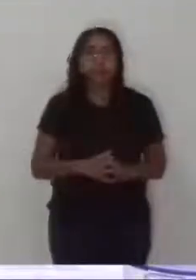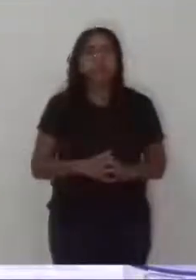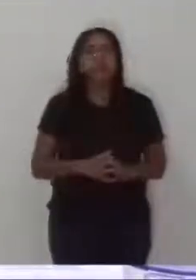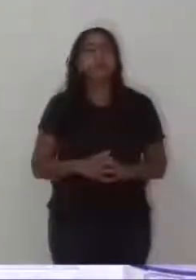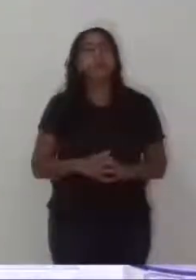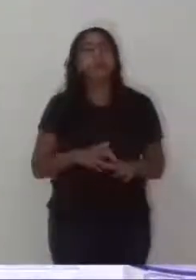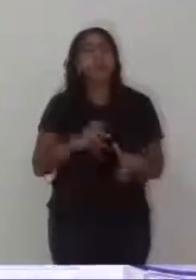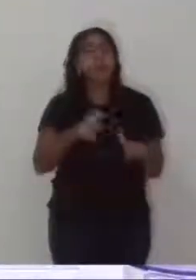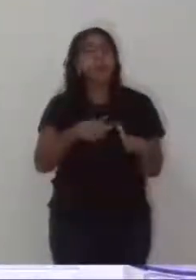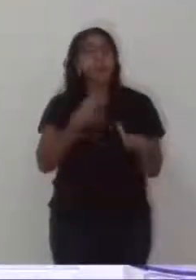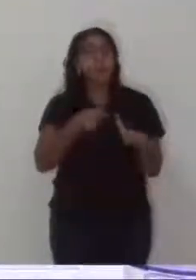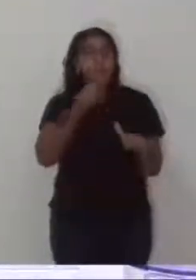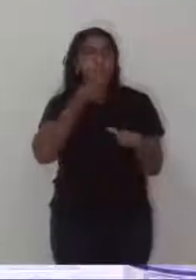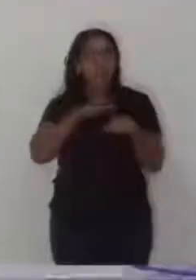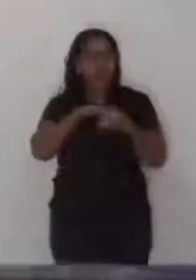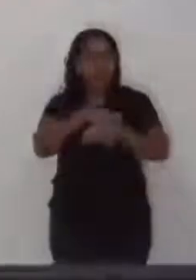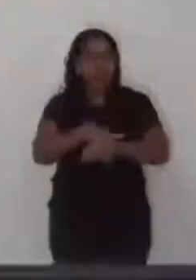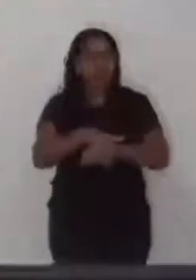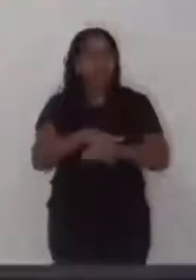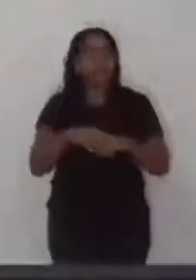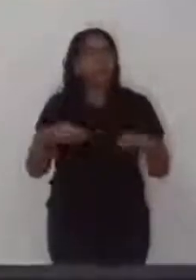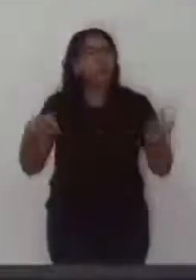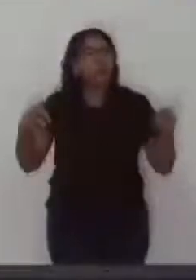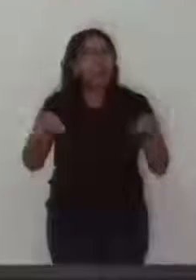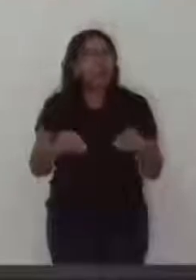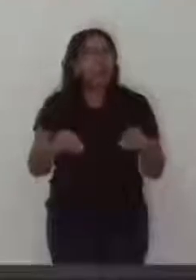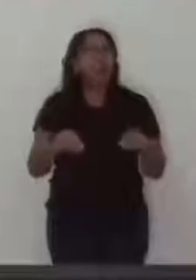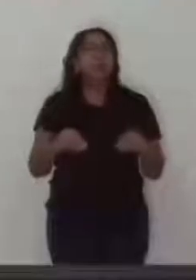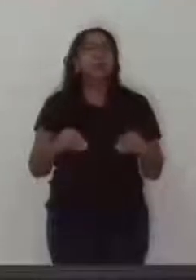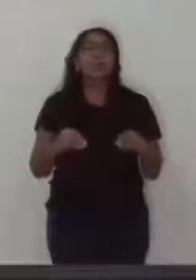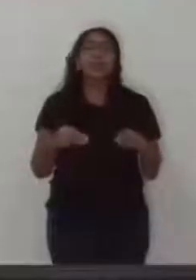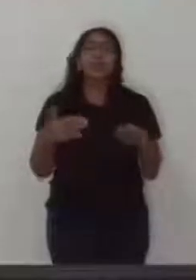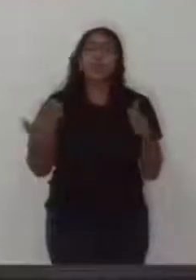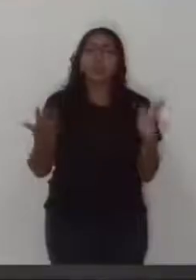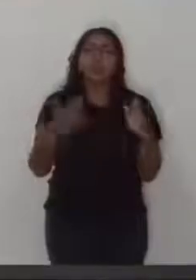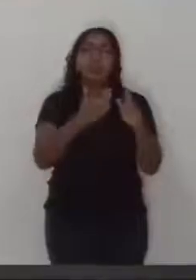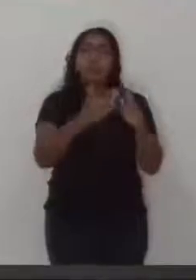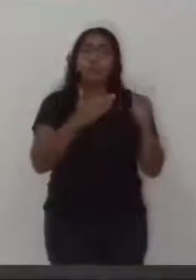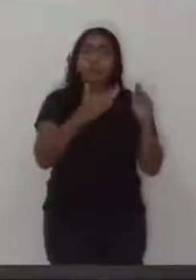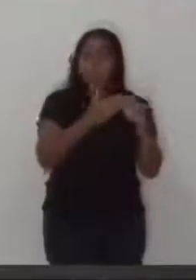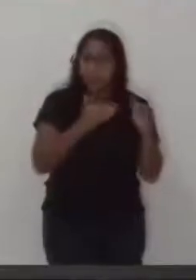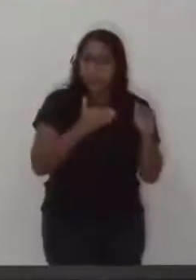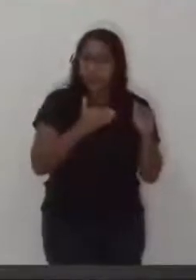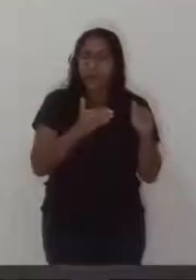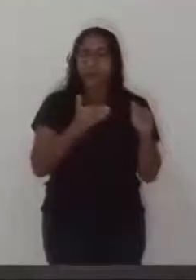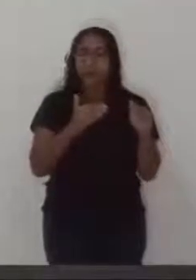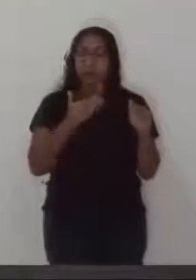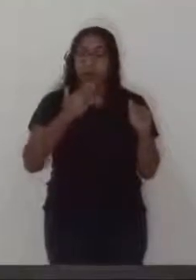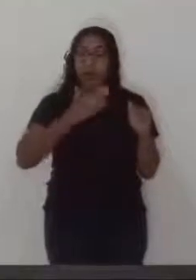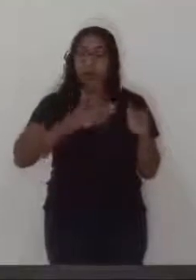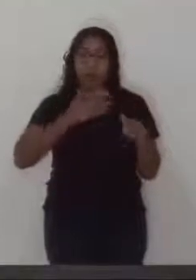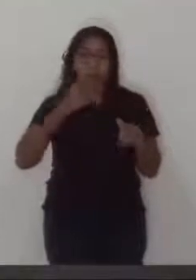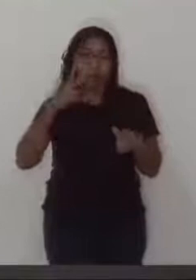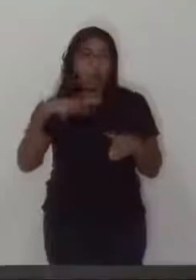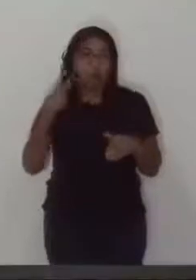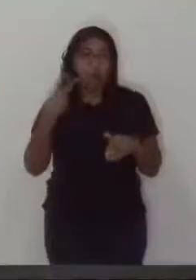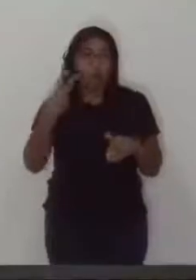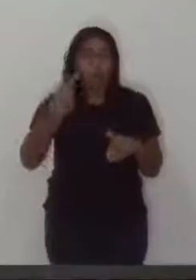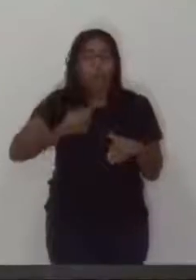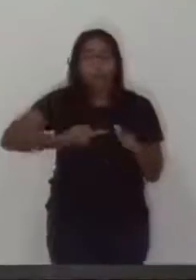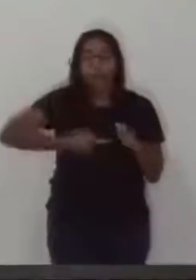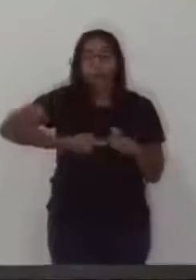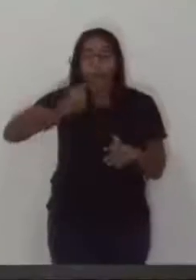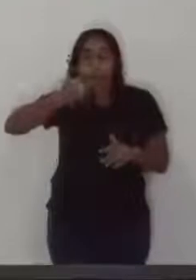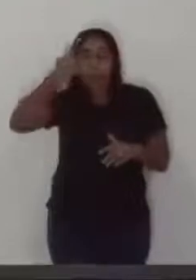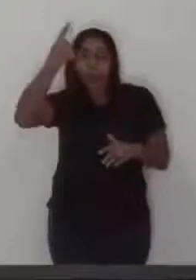Primeiramente, boa noite a todos. Sr. Presidente, esse requerimento, eu por ser o vereador que primeiro levantou